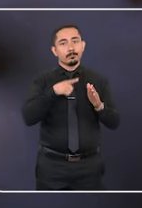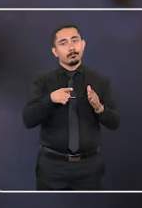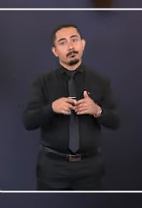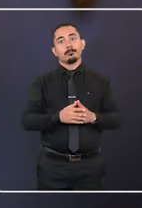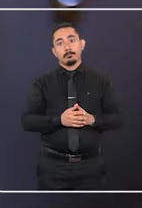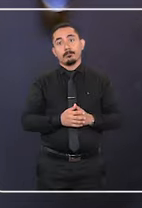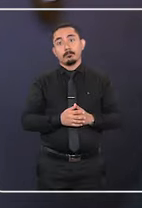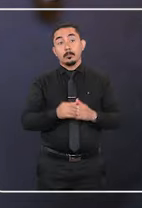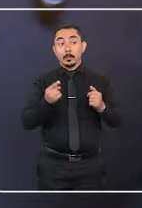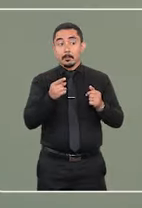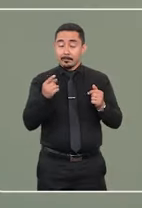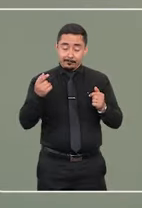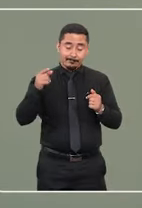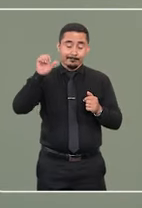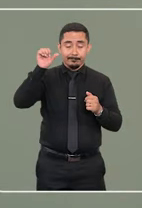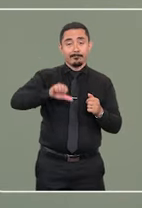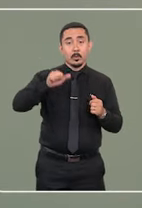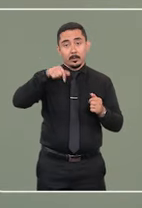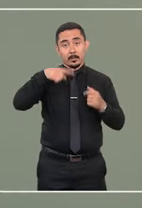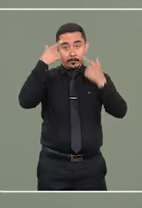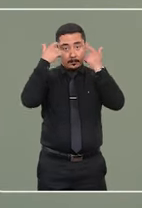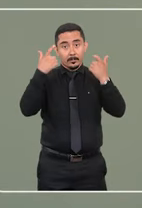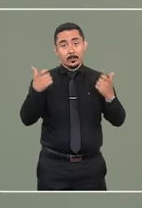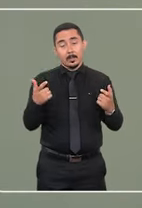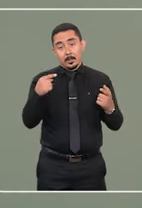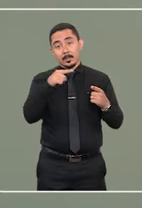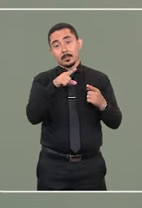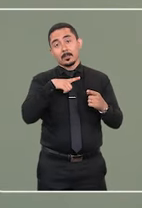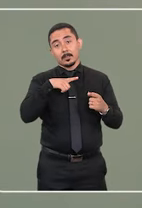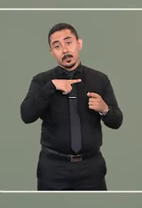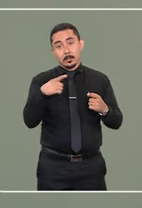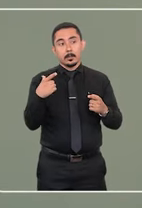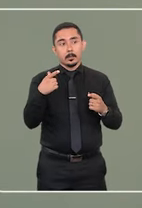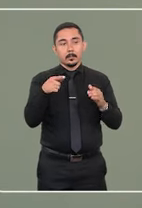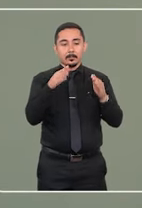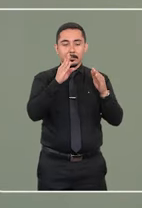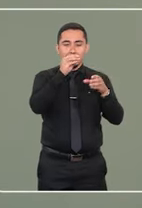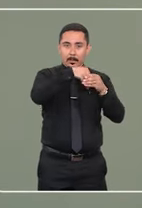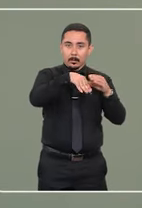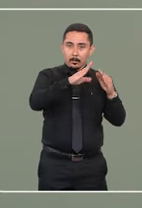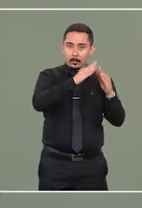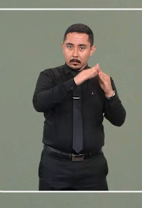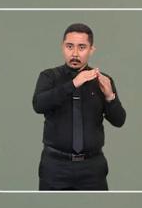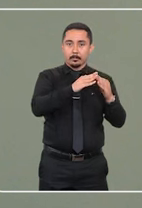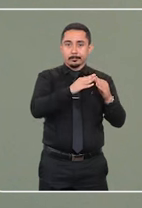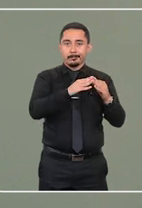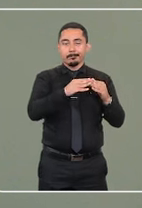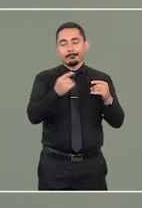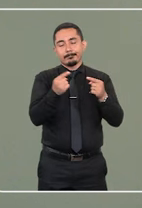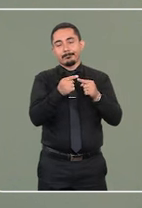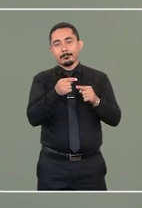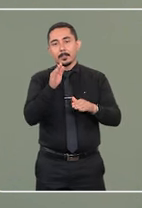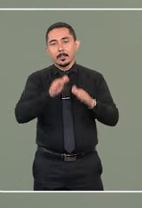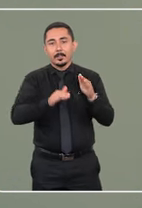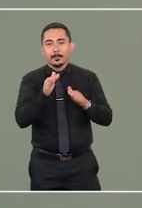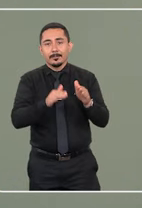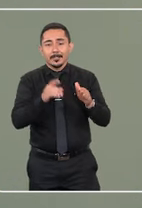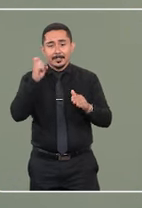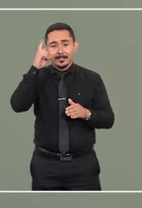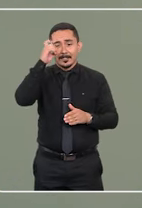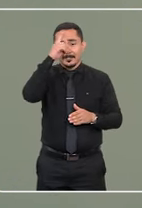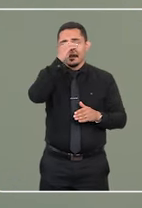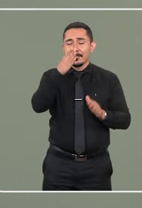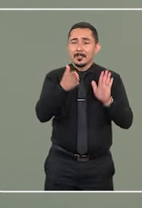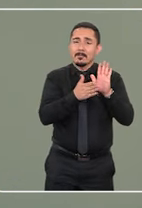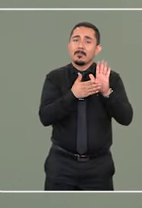Esse é um dos grandes dramas que existem, porque essa violência que ocorre em âmbito doméstico, muitas